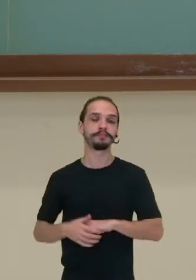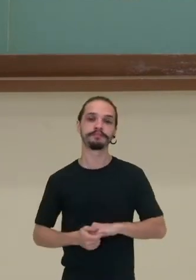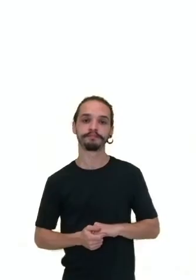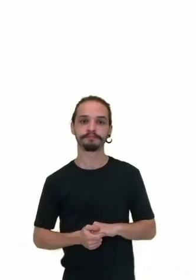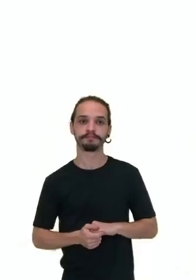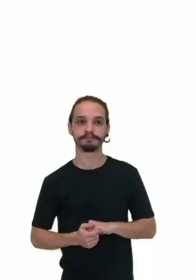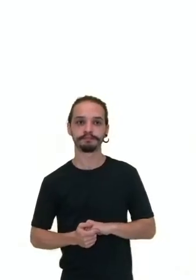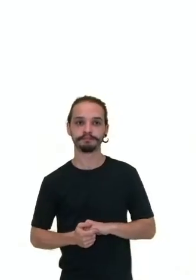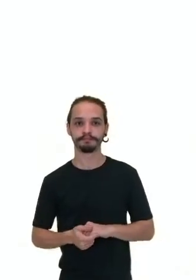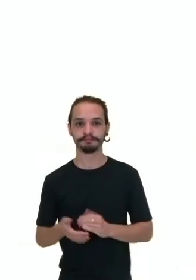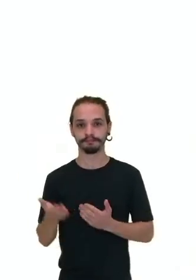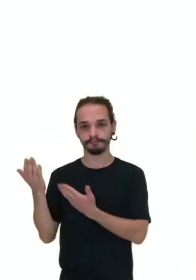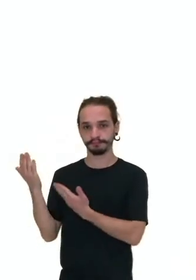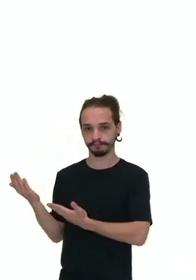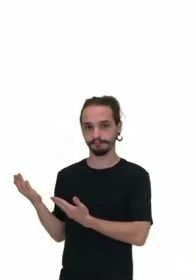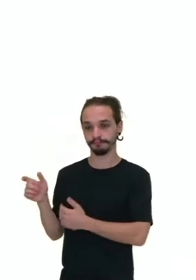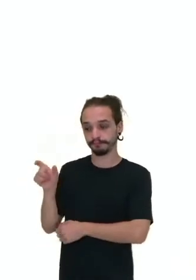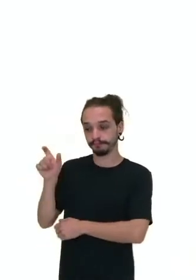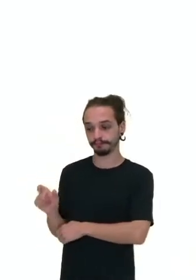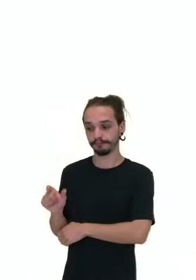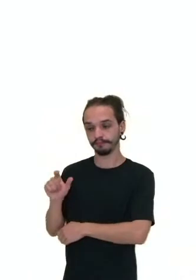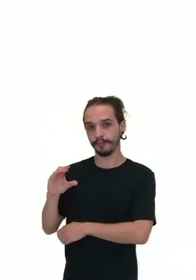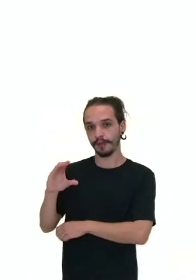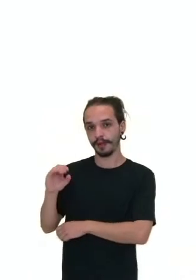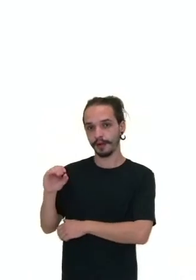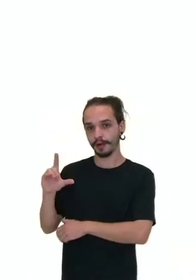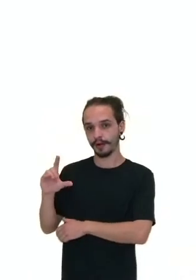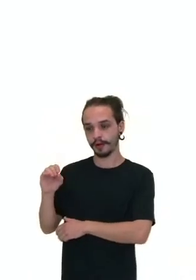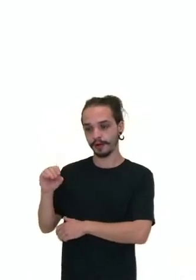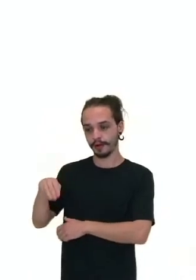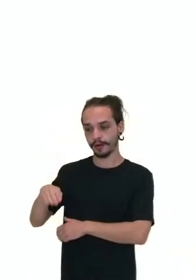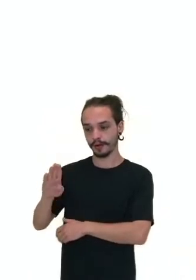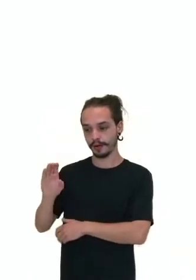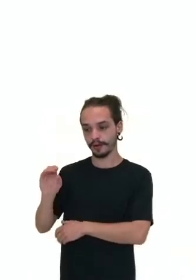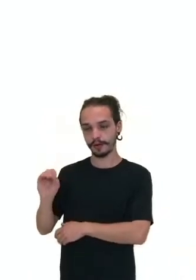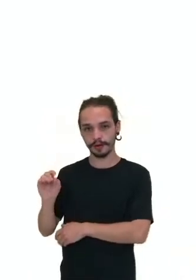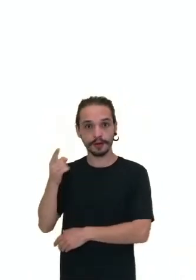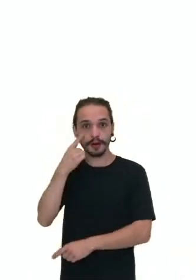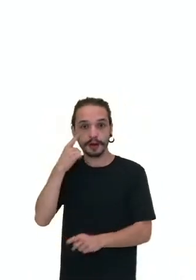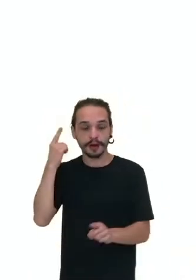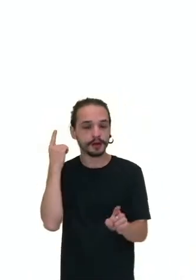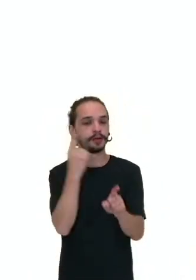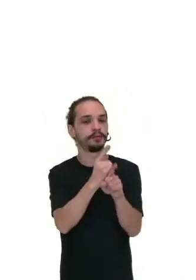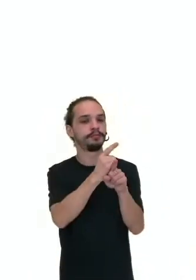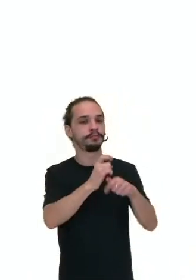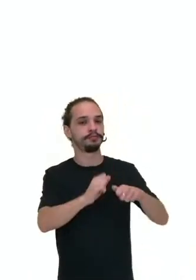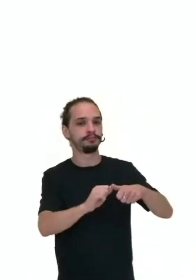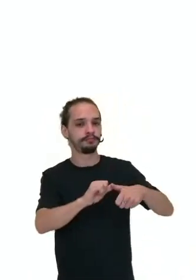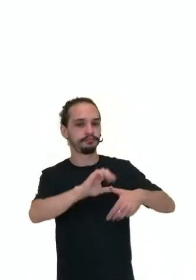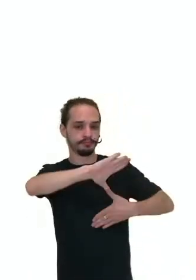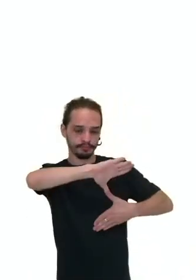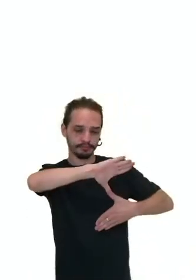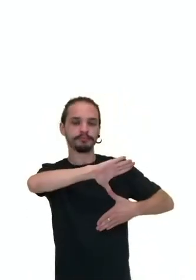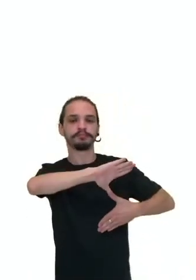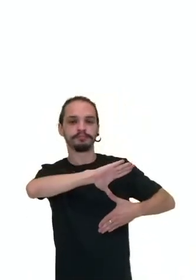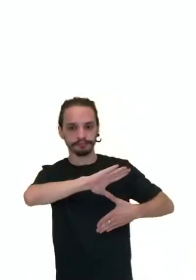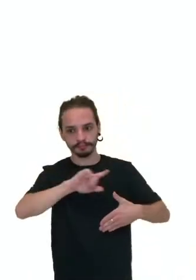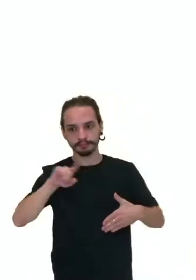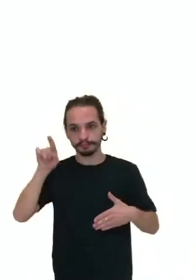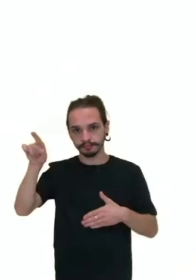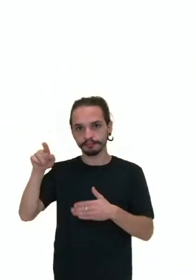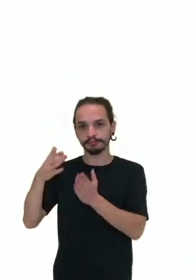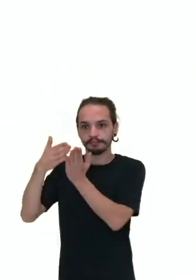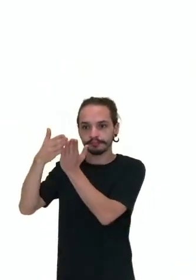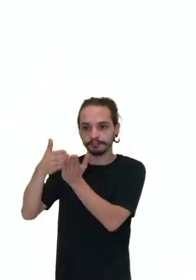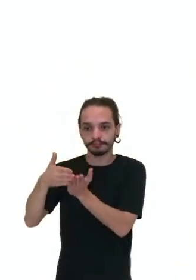Então vejam, Cristóvão Colombo foi o descobridor da América. Ele, na verdade, navega pela